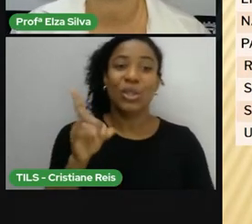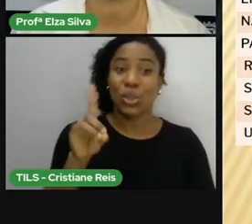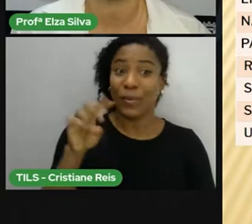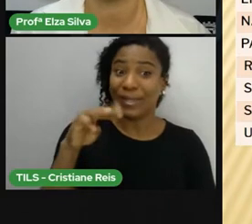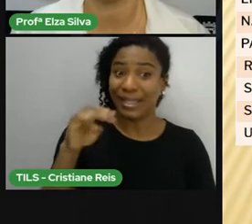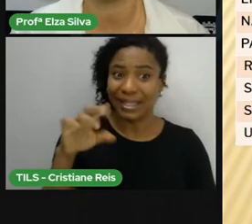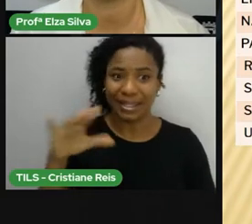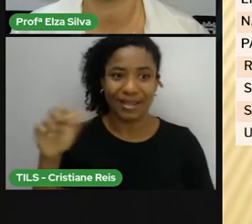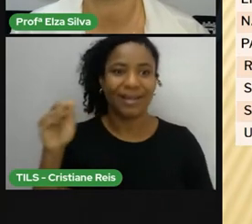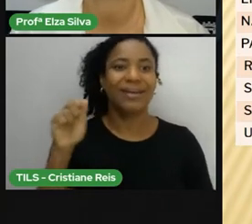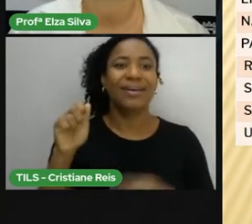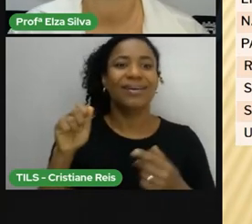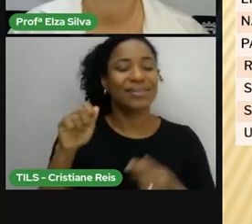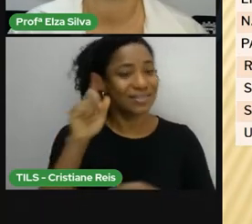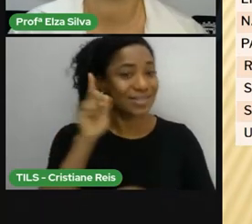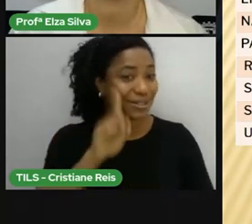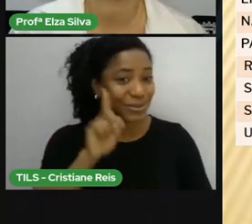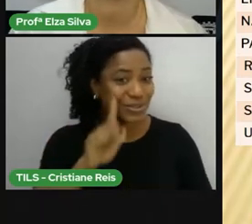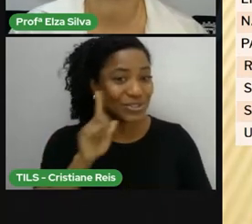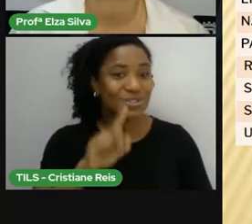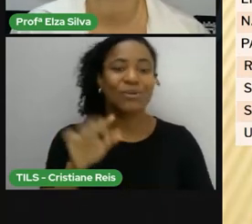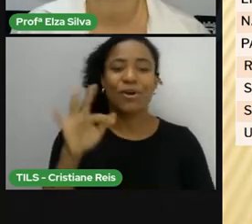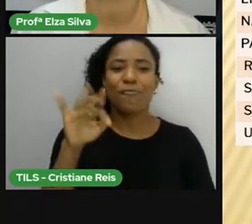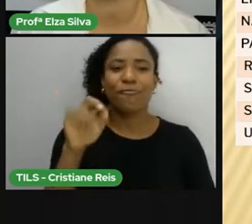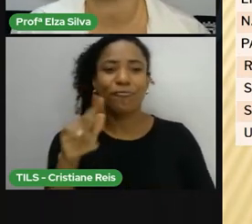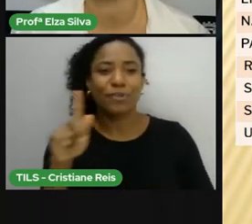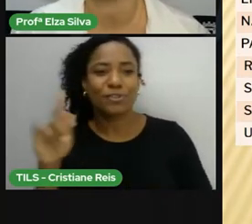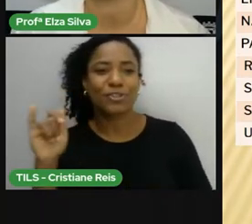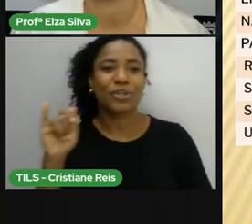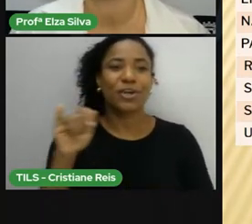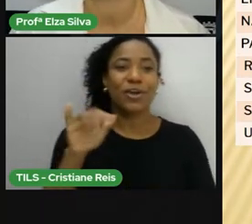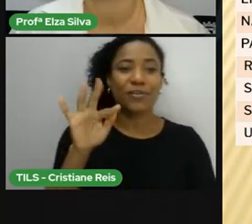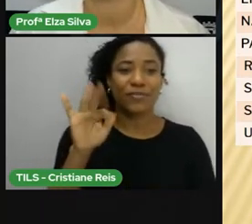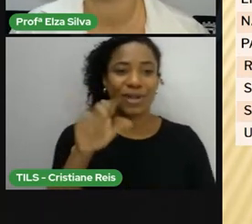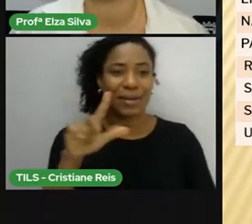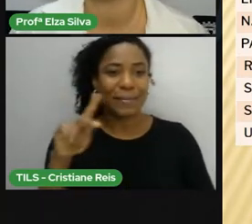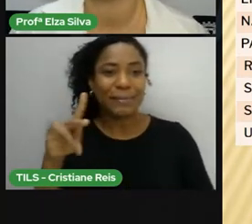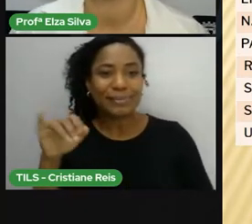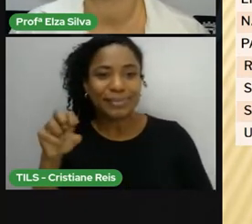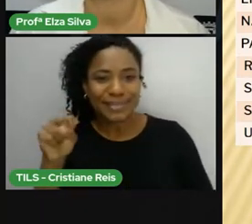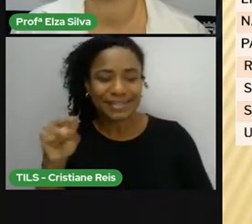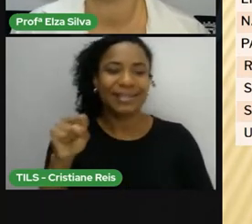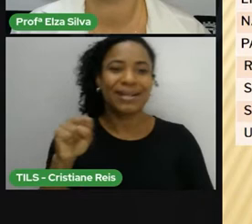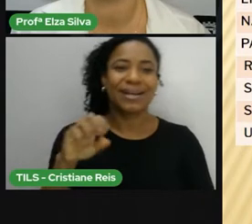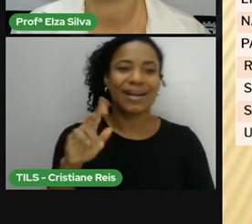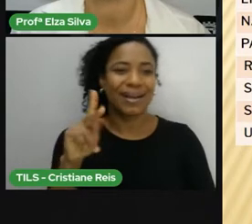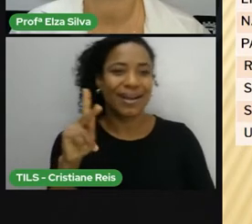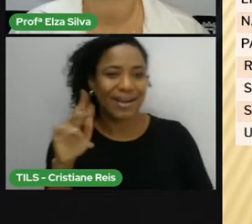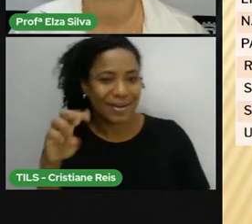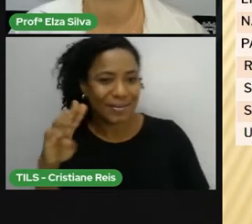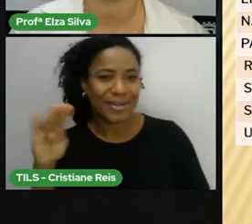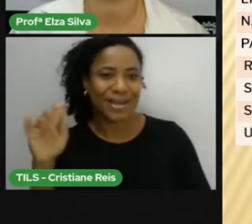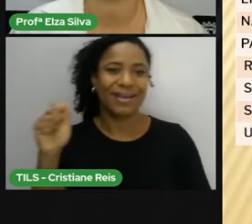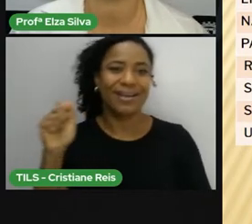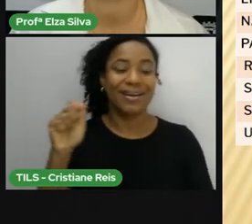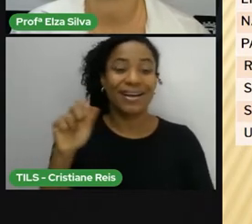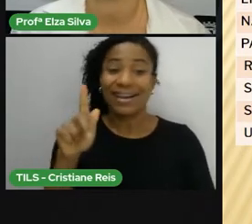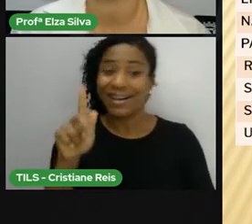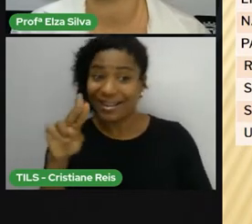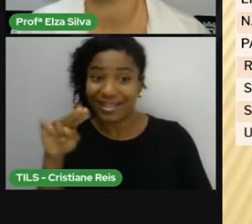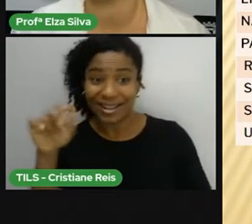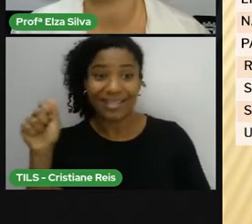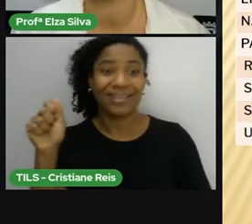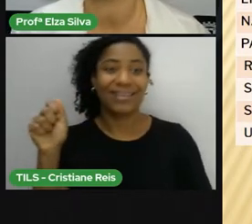Estados Unidos Fiji Filipinas Gâmbia Gana Granada